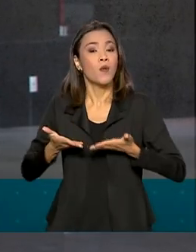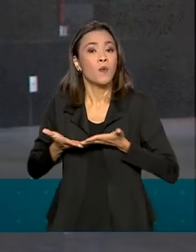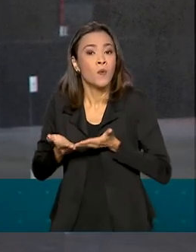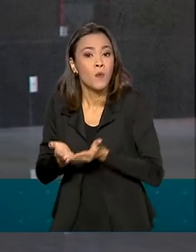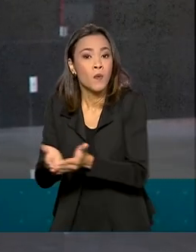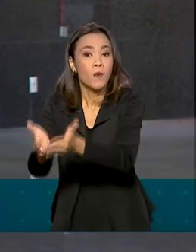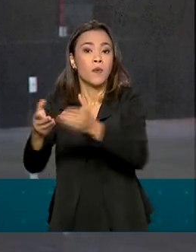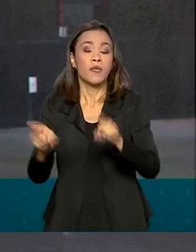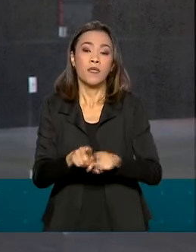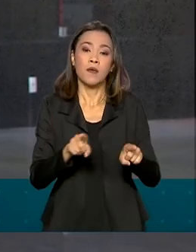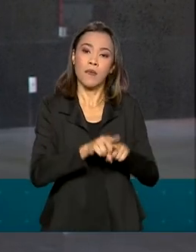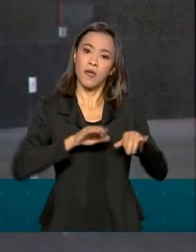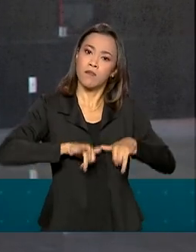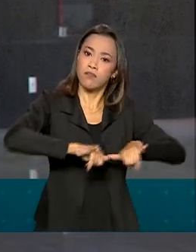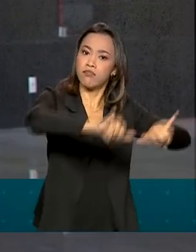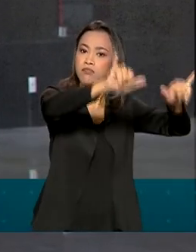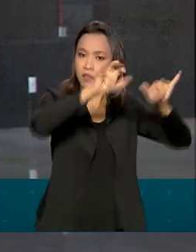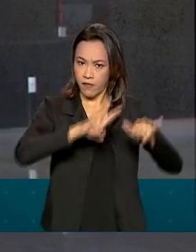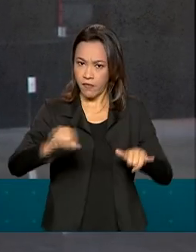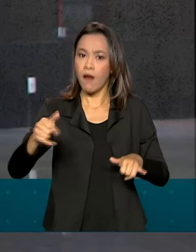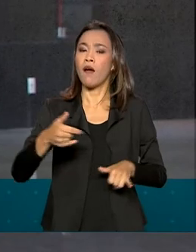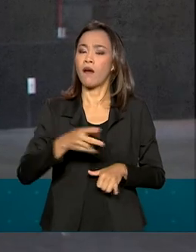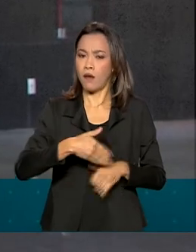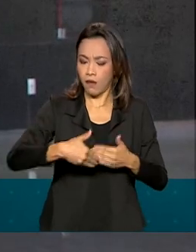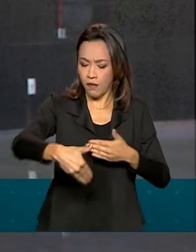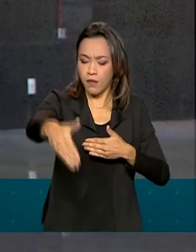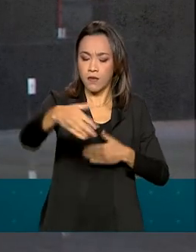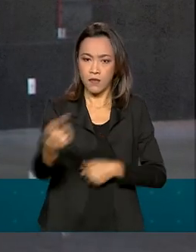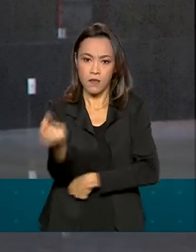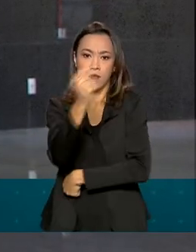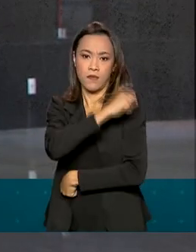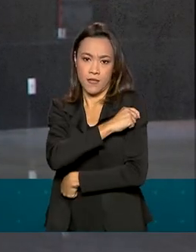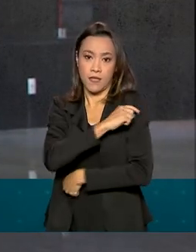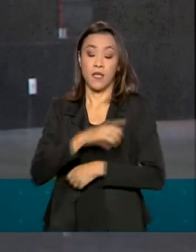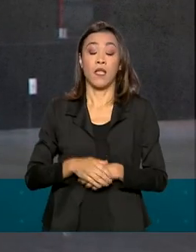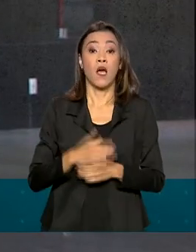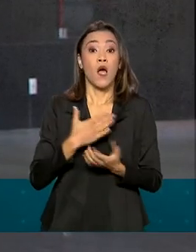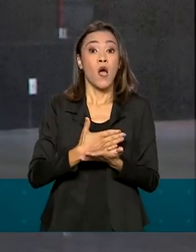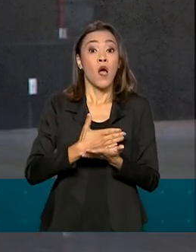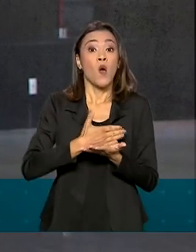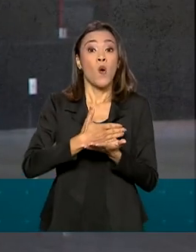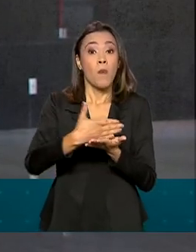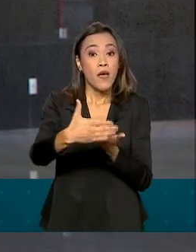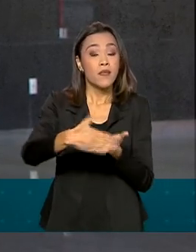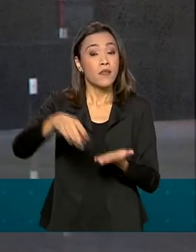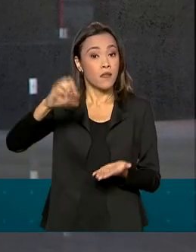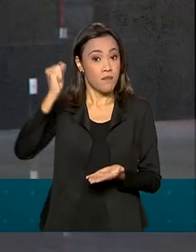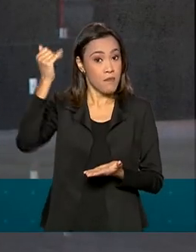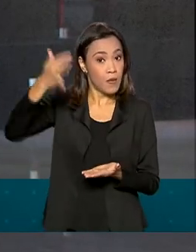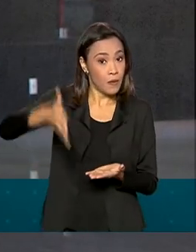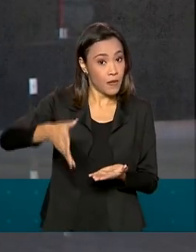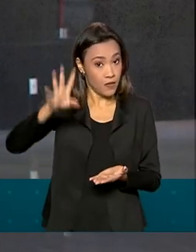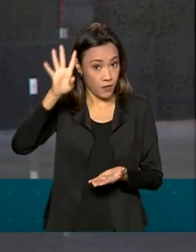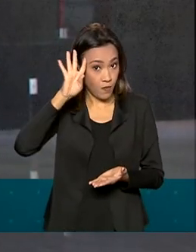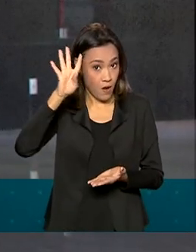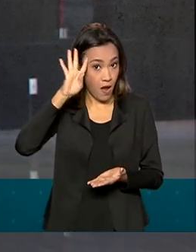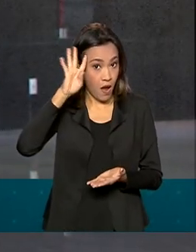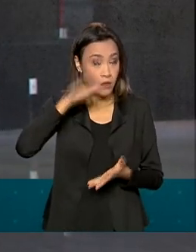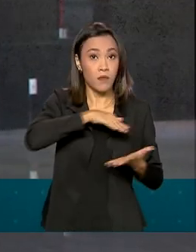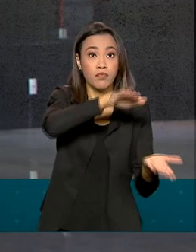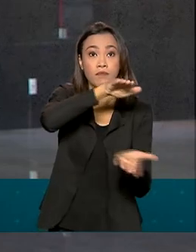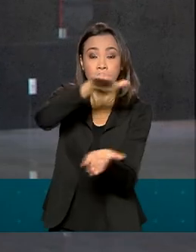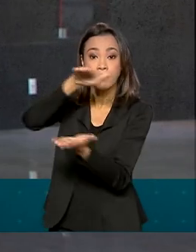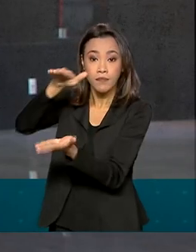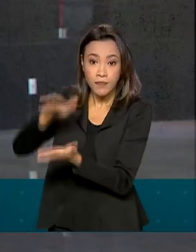ser vacinados contra a Covid-19. Essa distribuição das vacinas começa na madrugada desta quarta-feira e a distribuição e